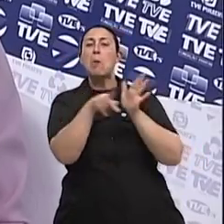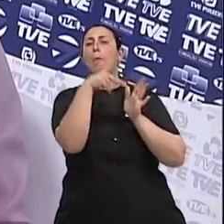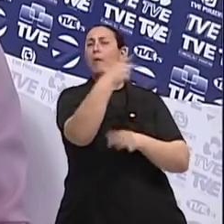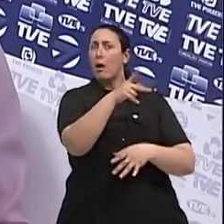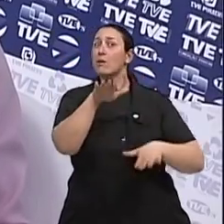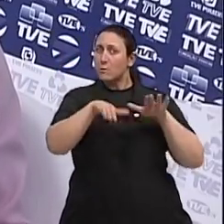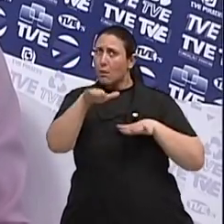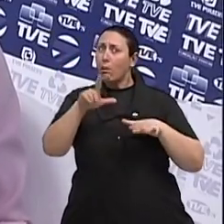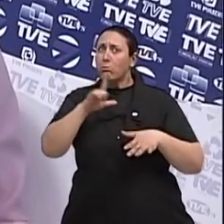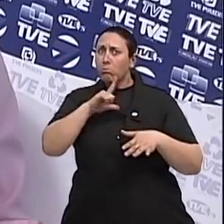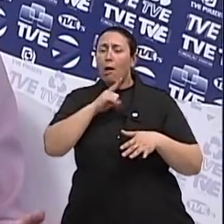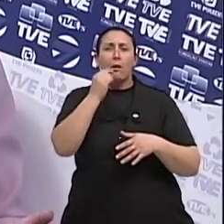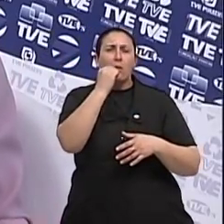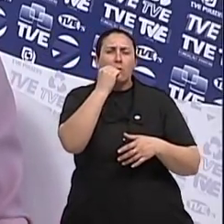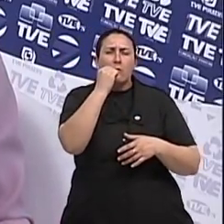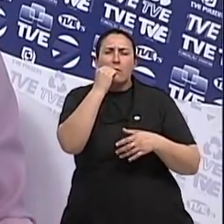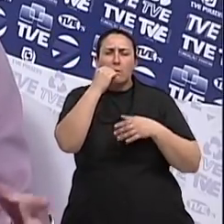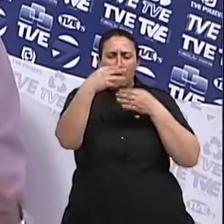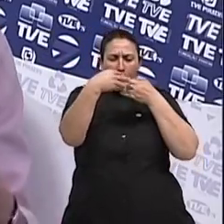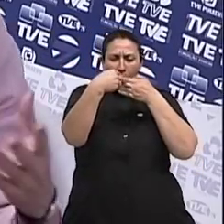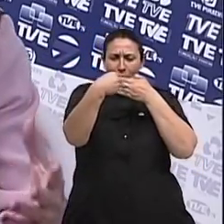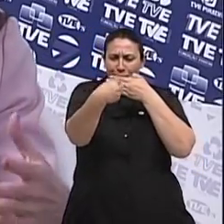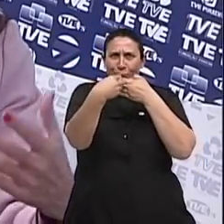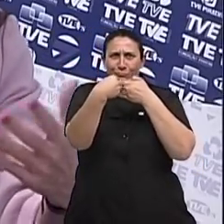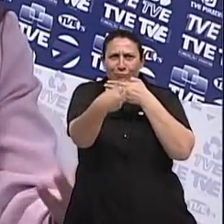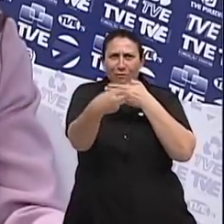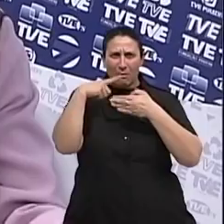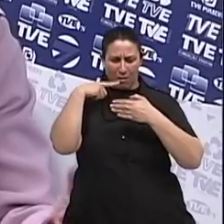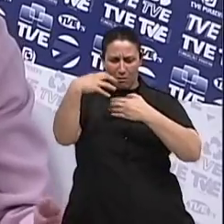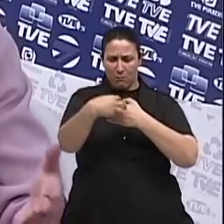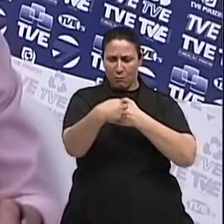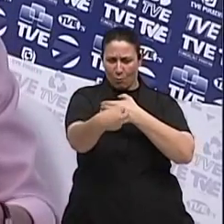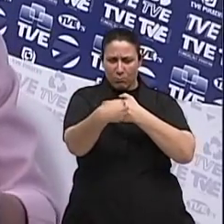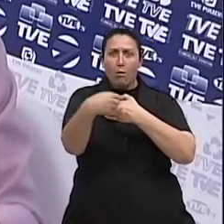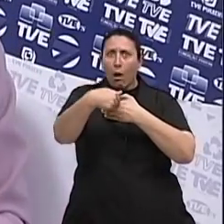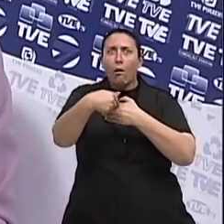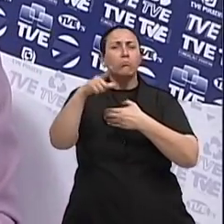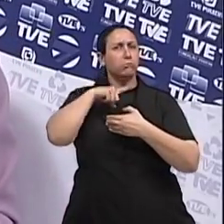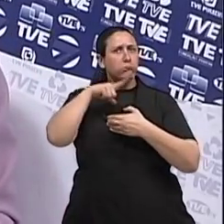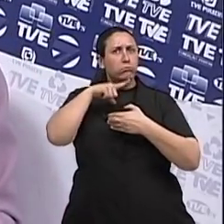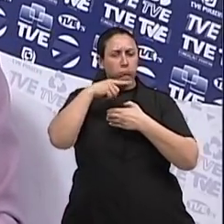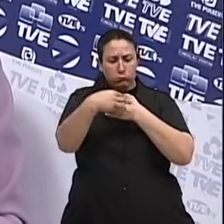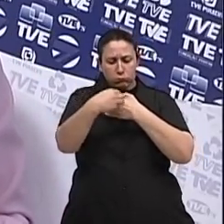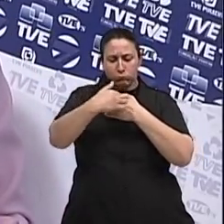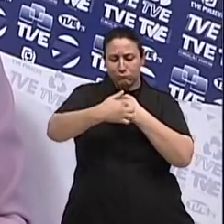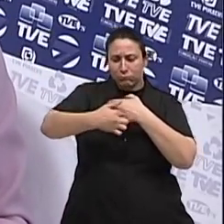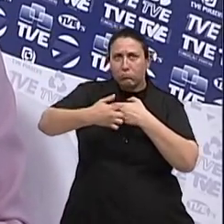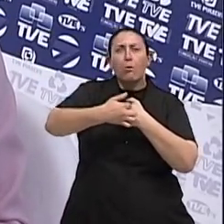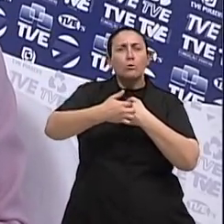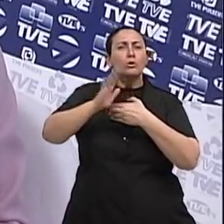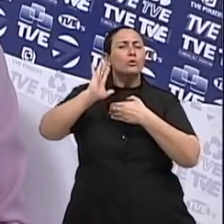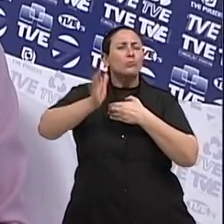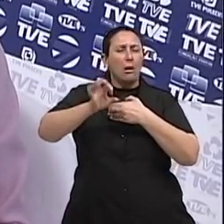no bico da glândula. Porque a gente não fala que o homem tem mamas. A gente fala na glândula mamária. Glândula mamária, ok. Então,